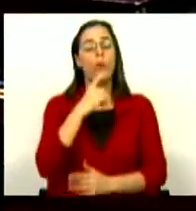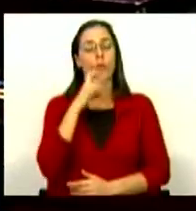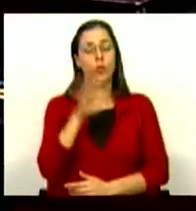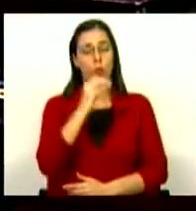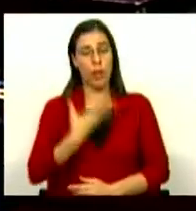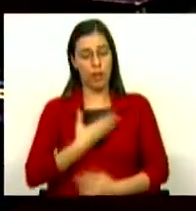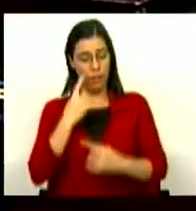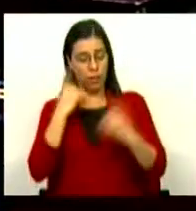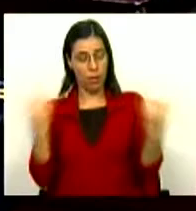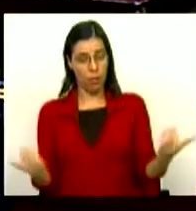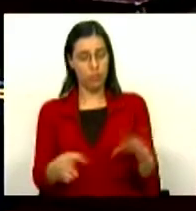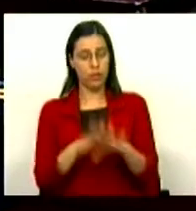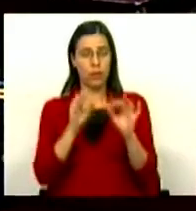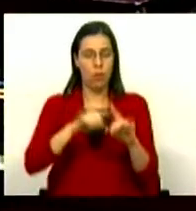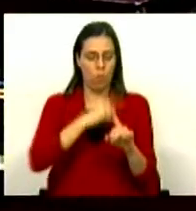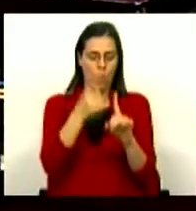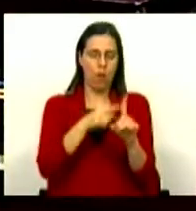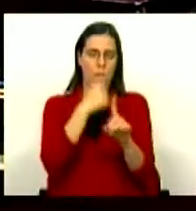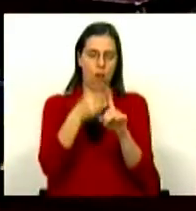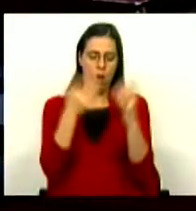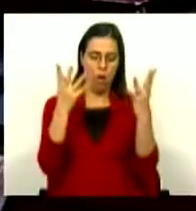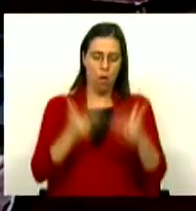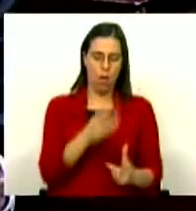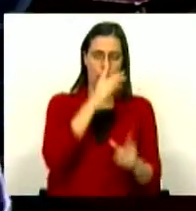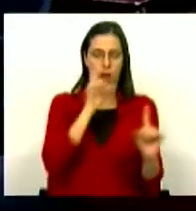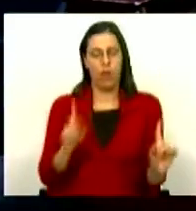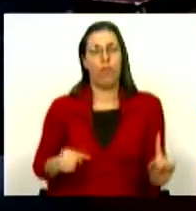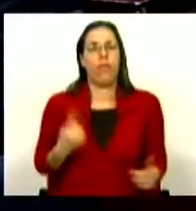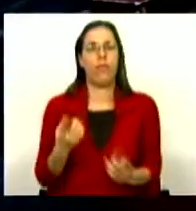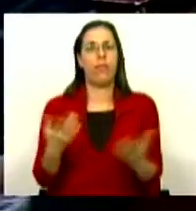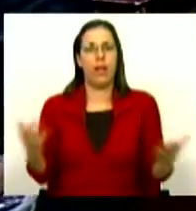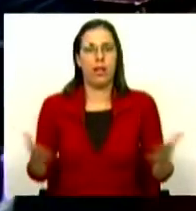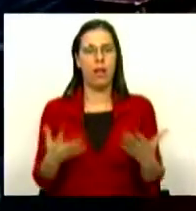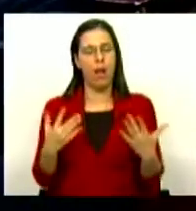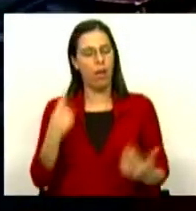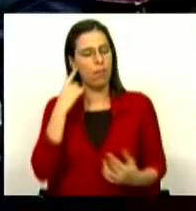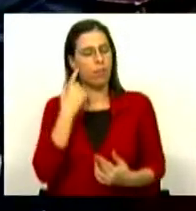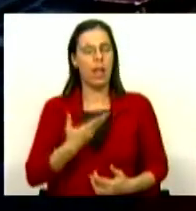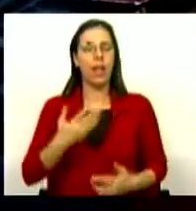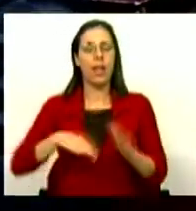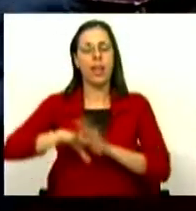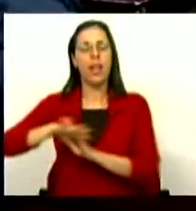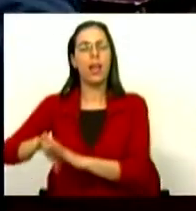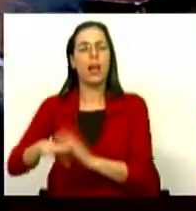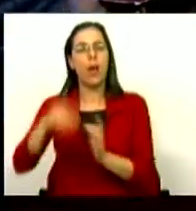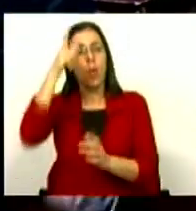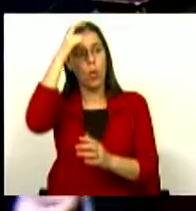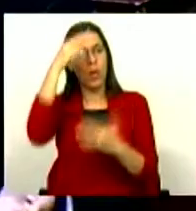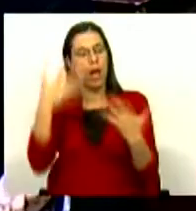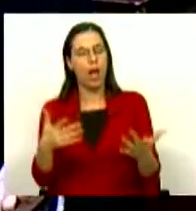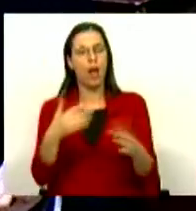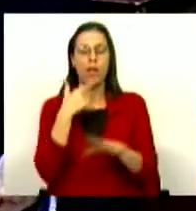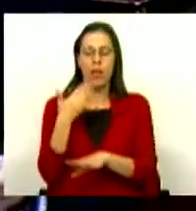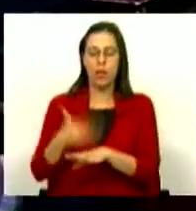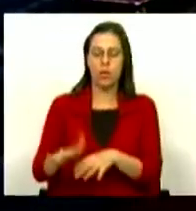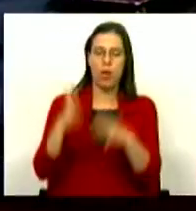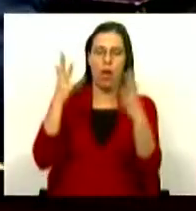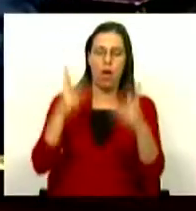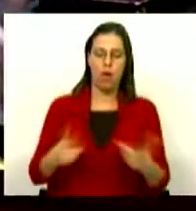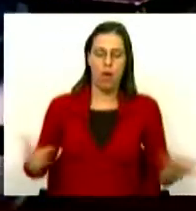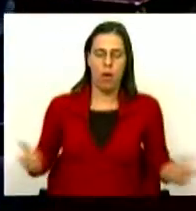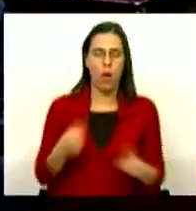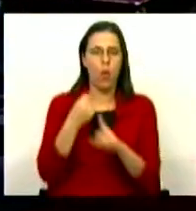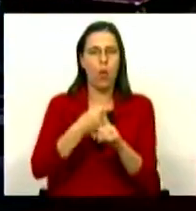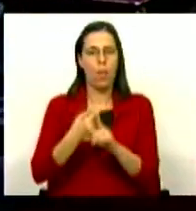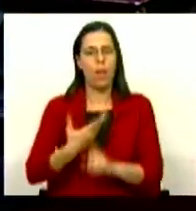dívida pública e que o diabo estava nos juros anos no Orçamento do Estado, era o que mais faltava. Agora ouvir a direita que, afinal, o diabo agora está no excedente orçamental, está no